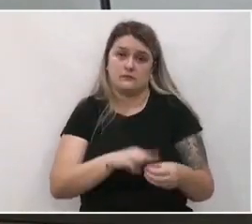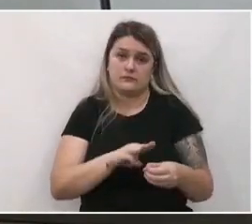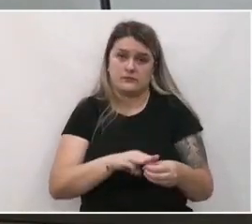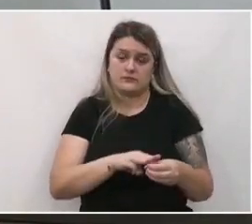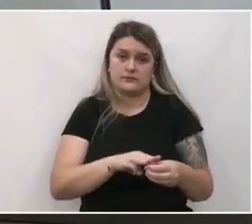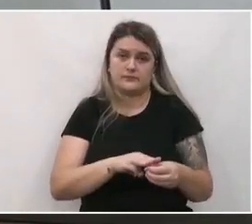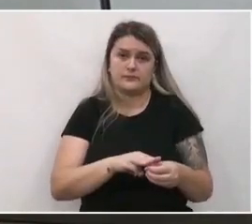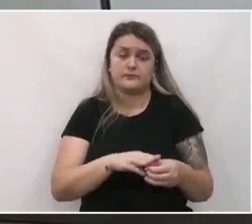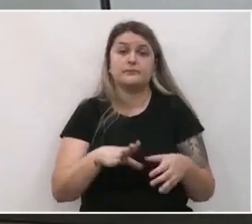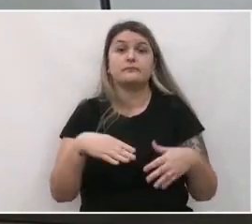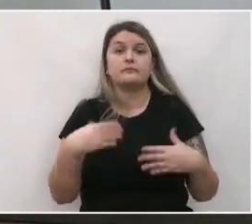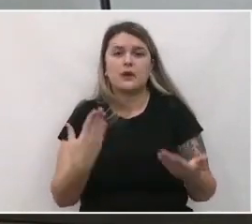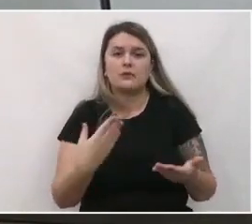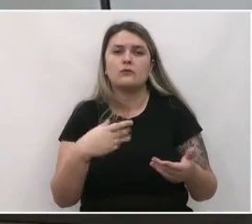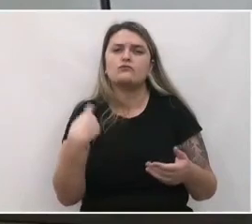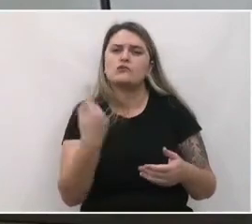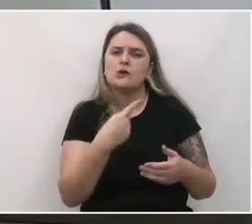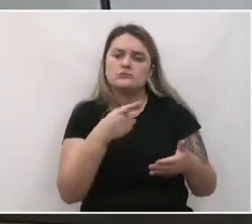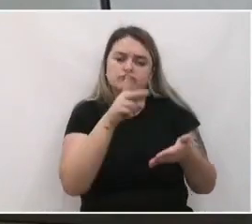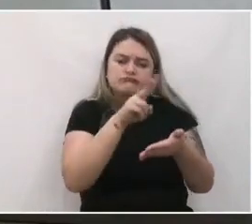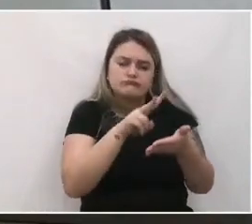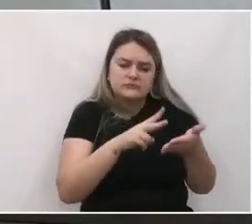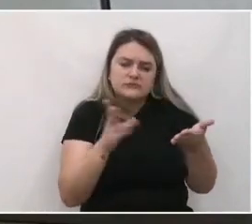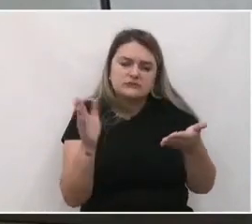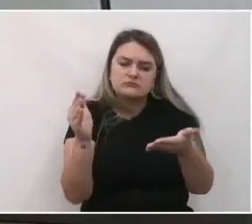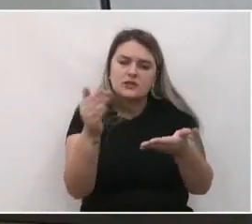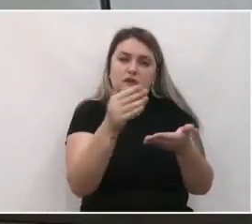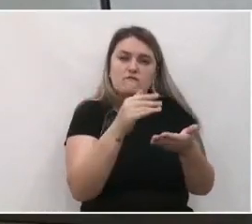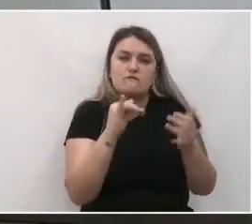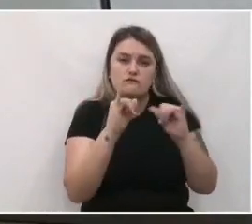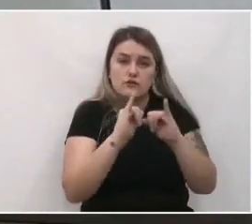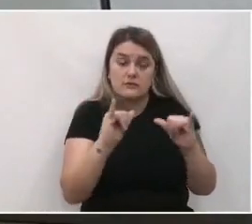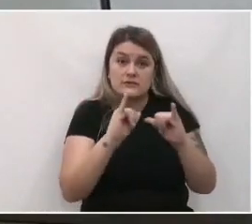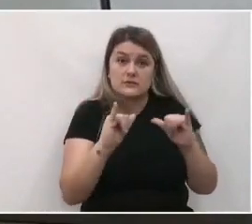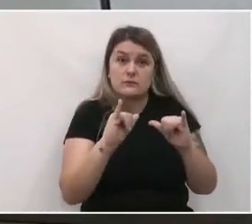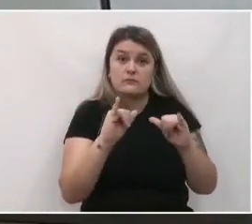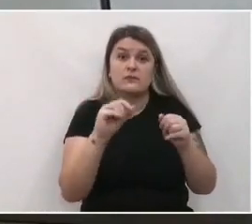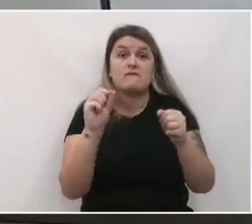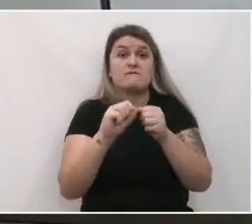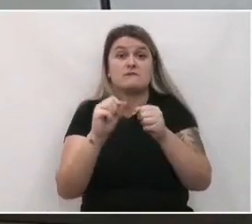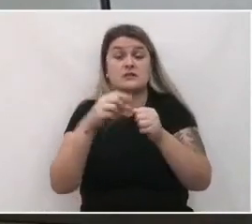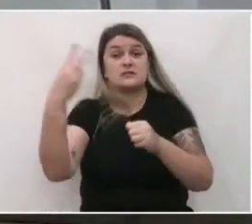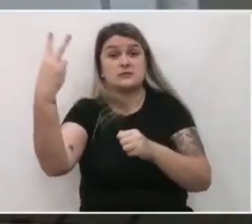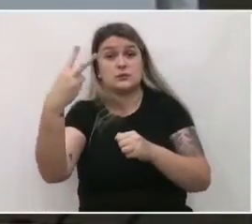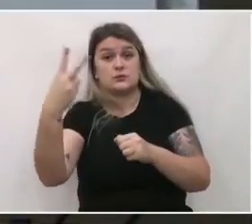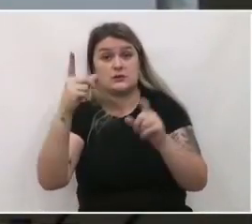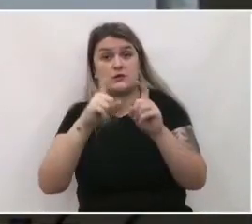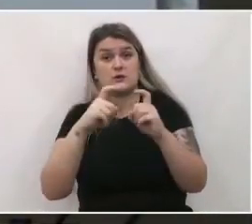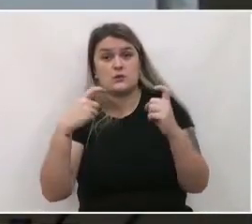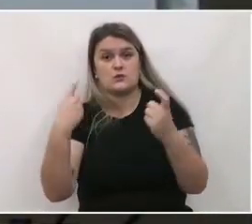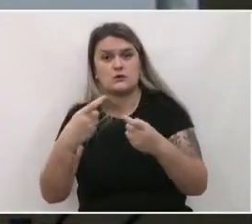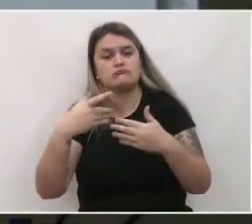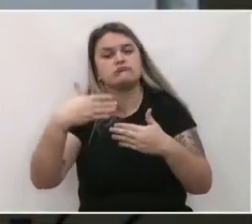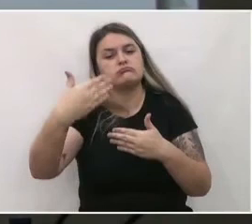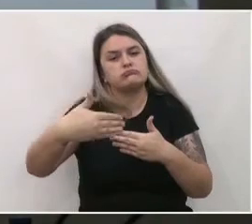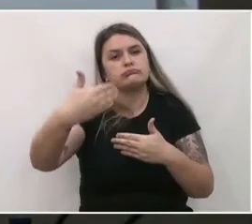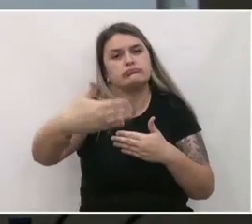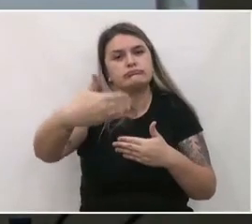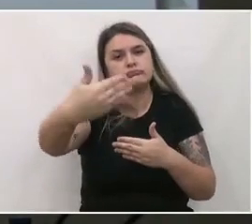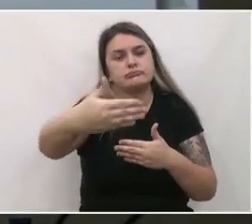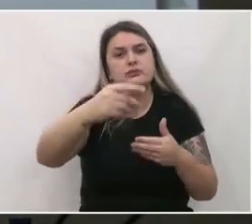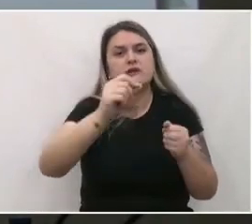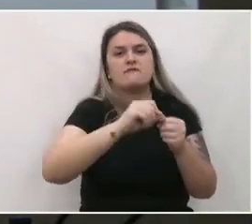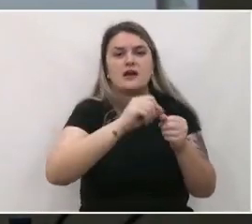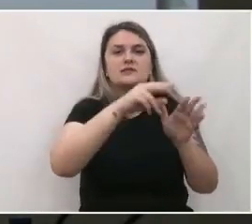A partir dessa análise temática integrada, vai ser realizada a segunda audiência pública e aí a gente dá sequência no que seriam as